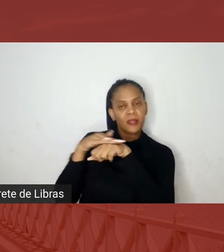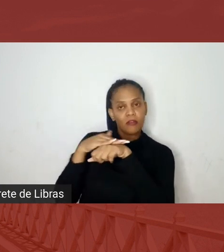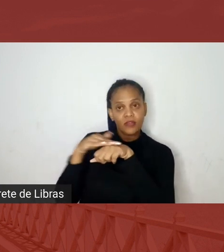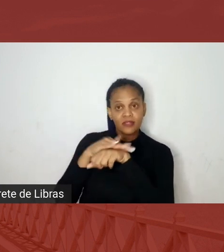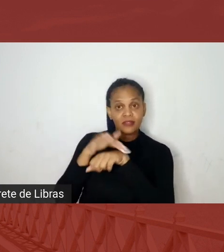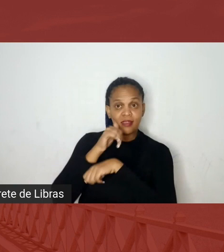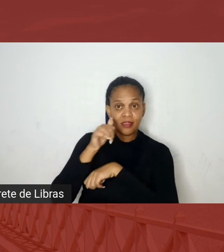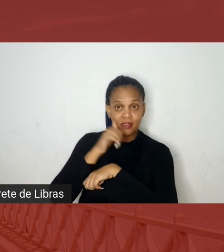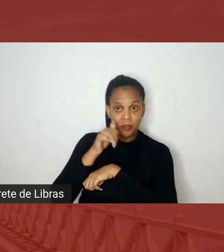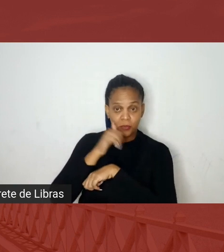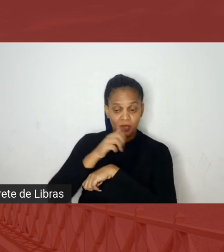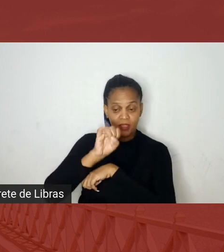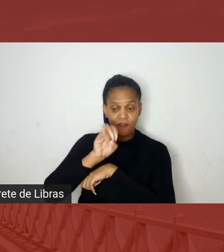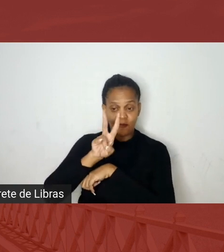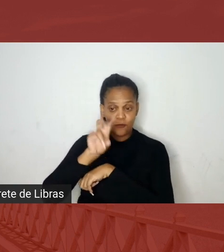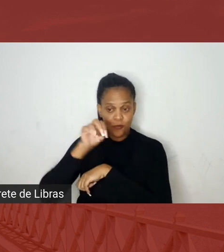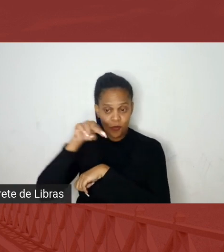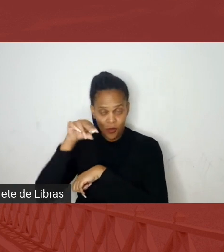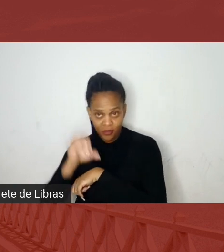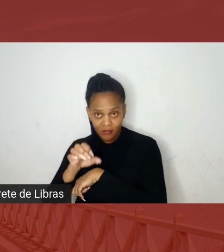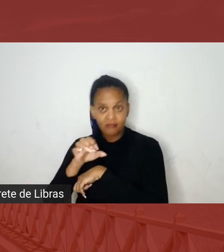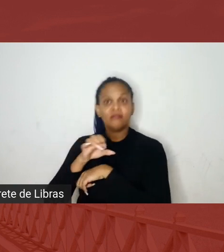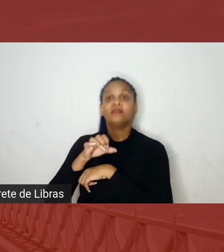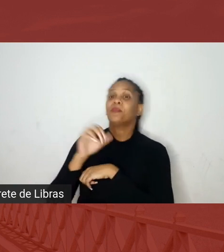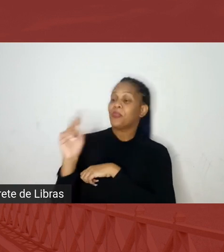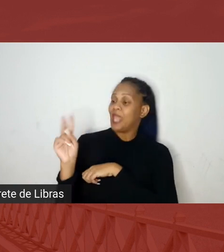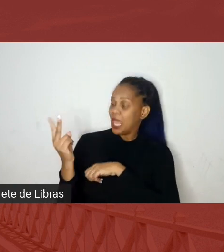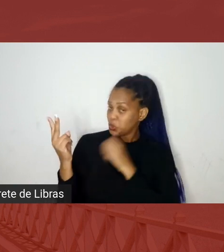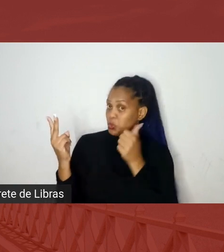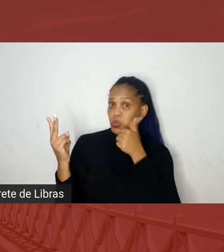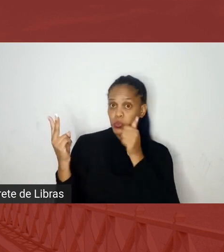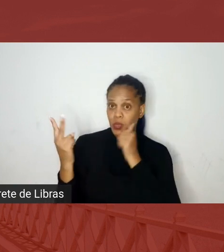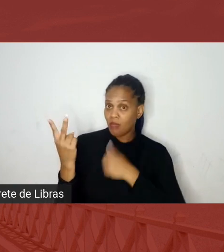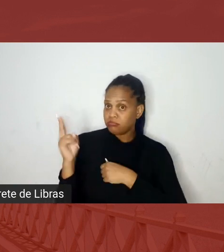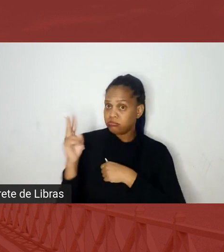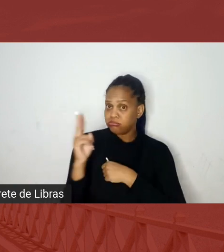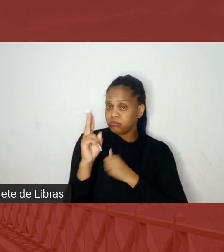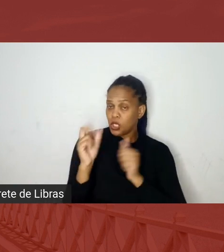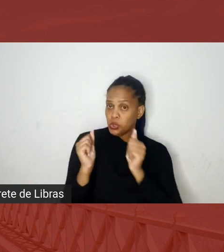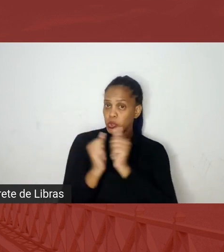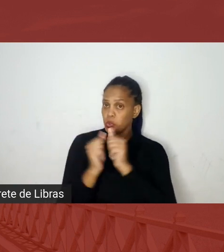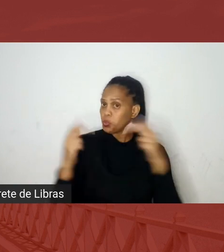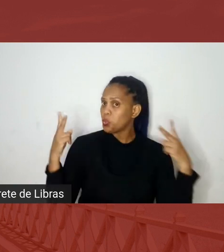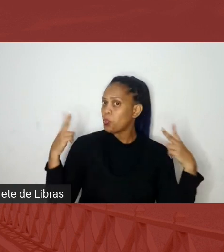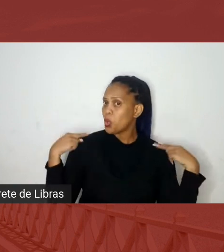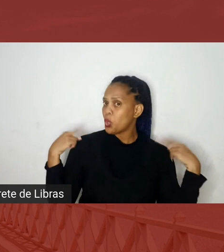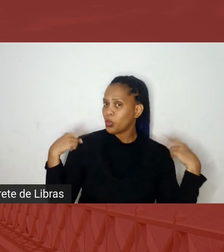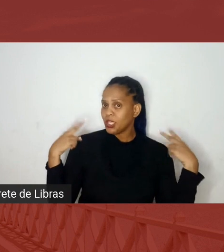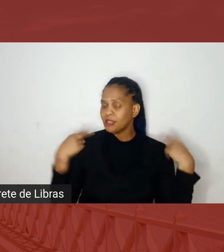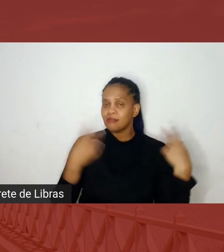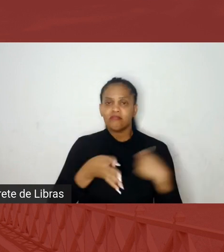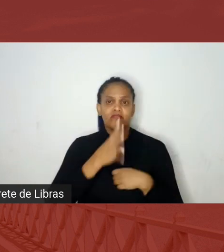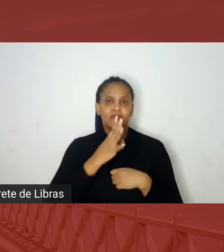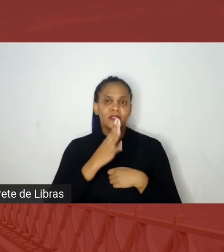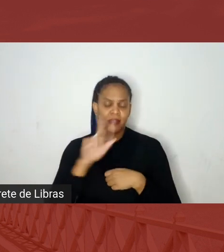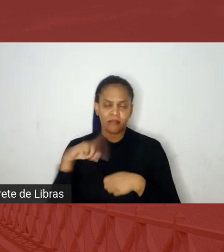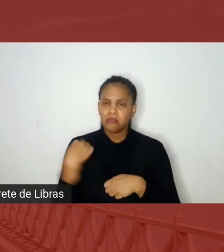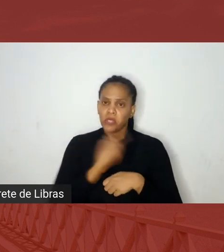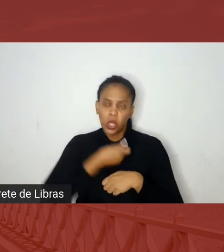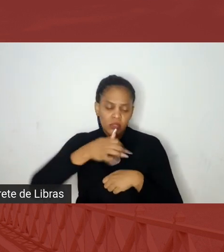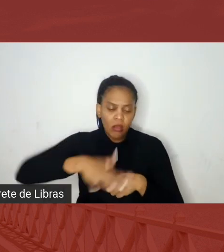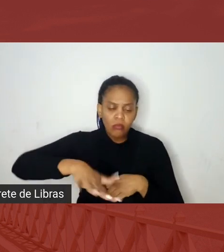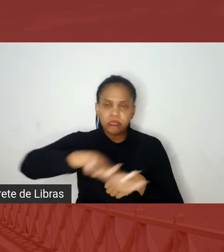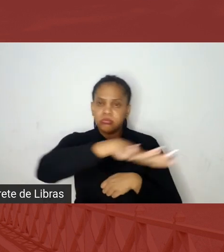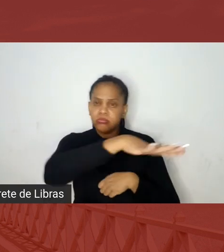Lucilene, e elas vieram, vieram as duas, mas o motorista e a secretária dela conhecer a nossa comunidade. Quando elas